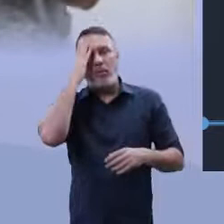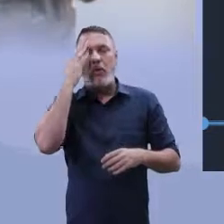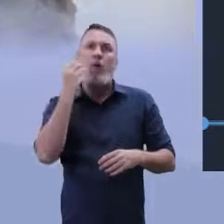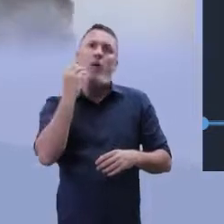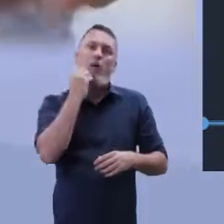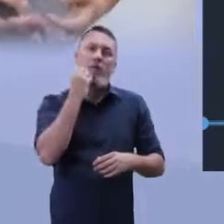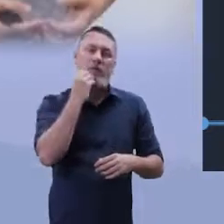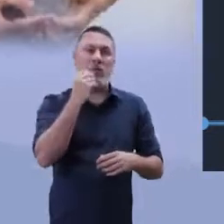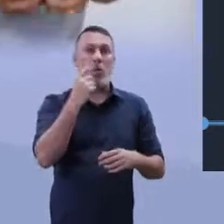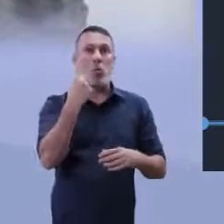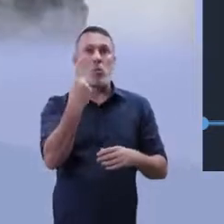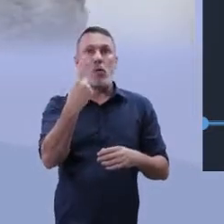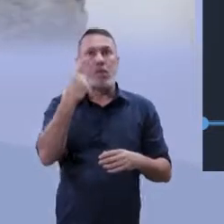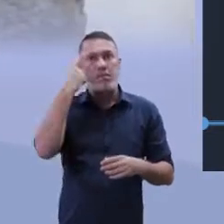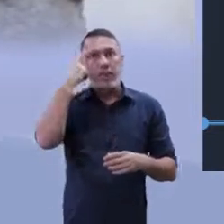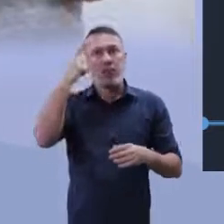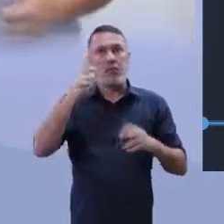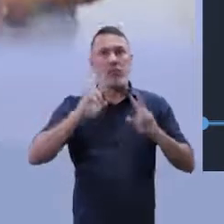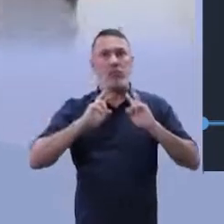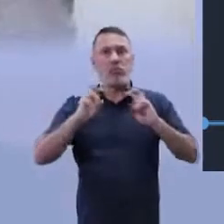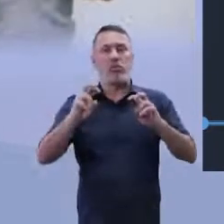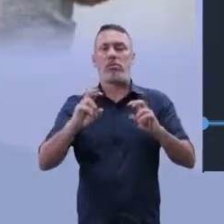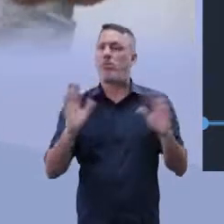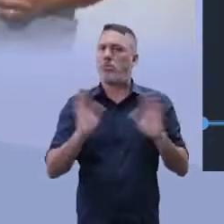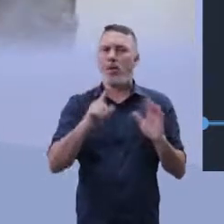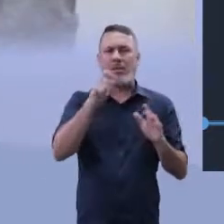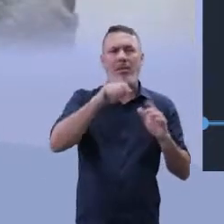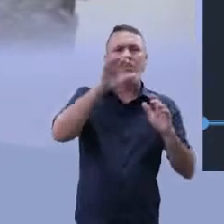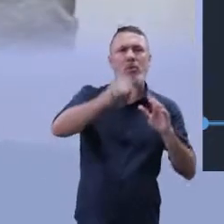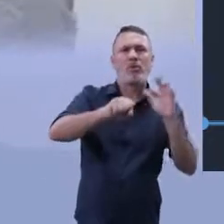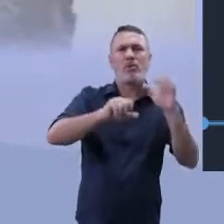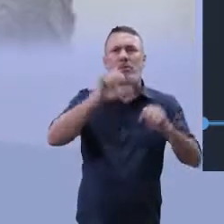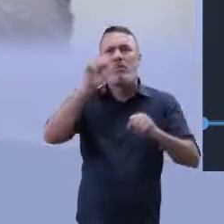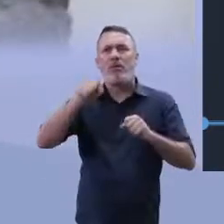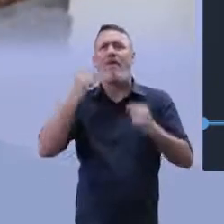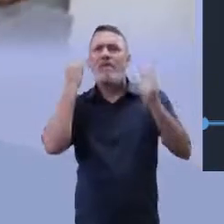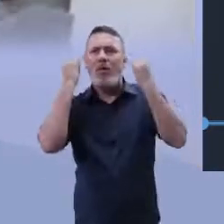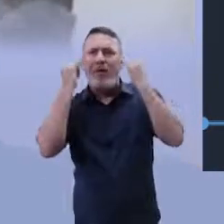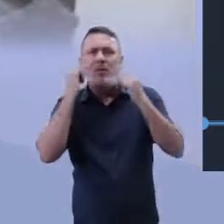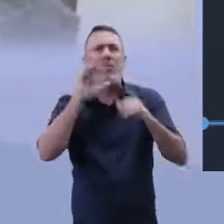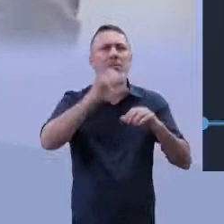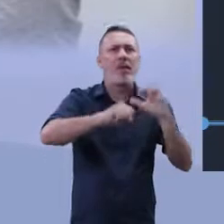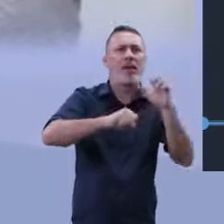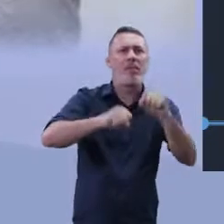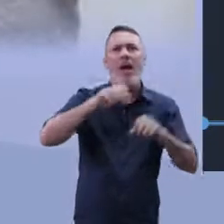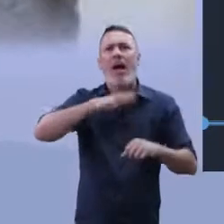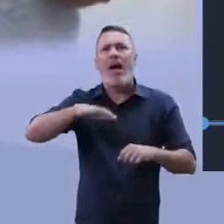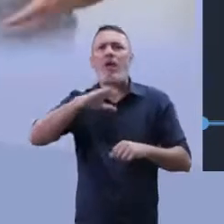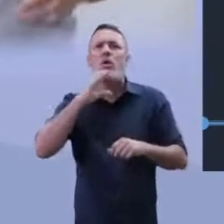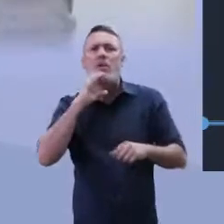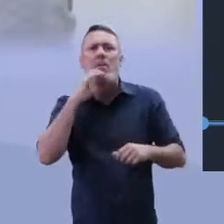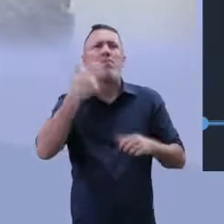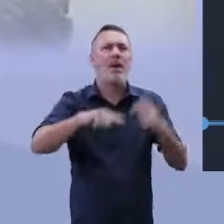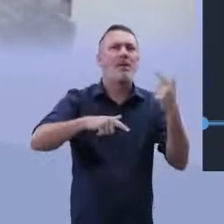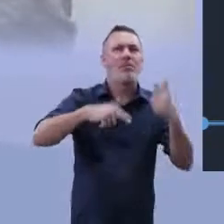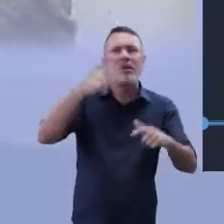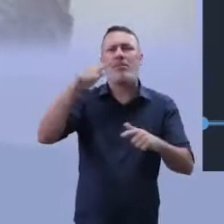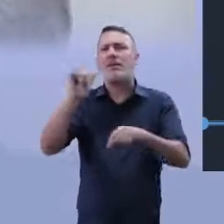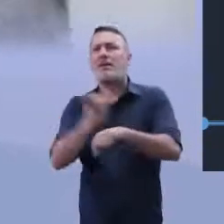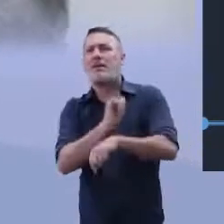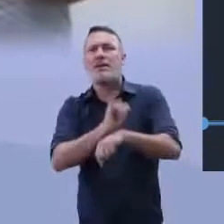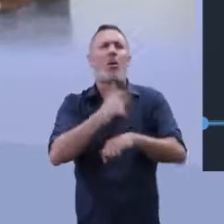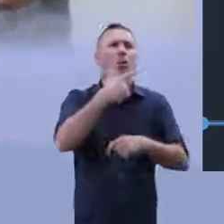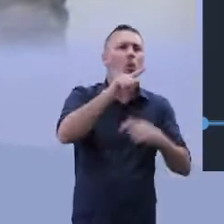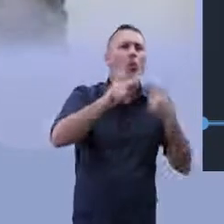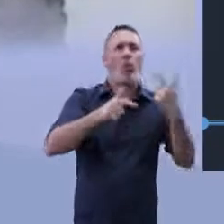não precisam ficar presos na minha ideia. Pode buscar muito mais, muito mais informação, muito mais área do conhecimento,